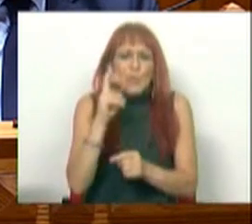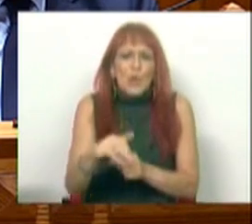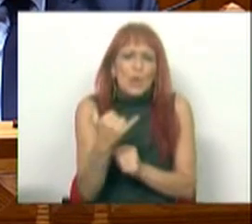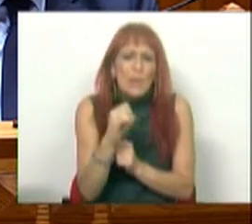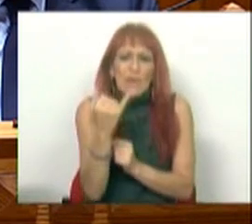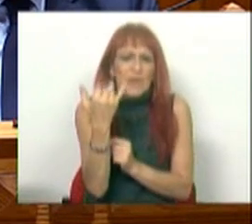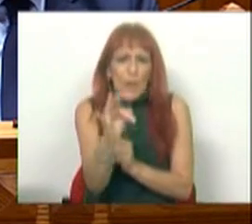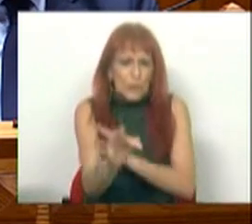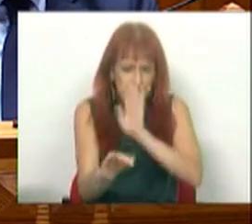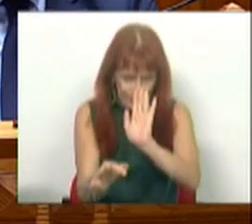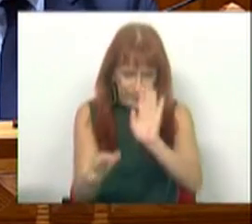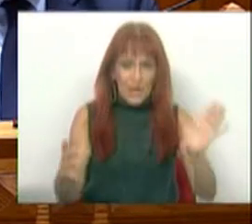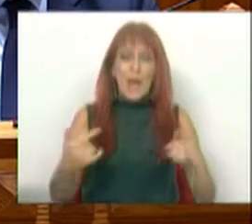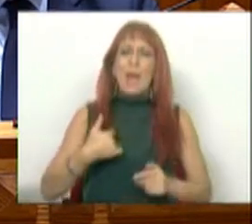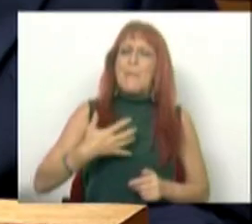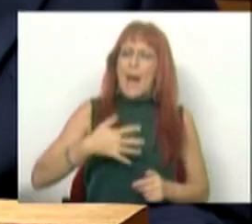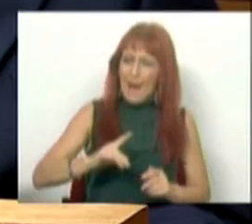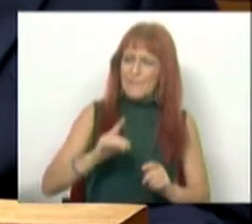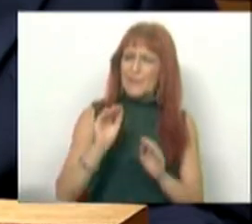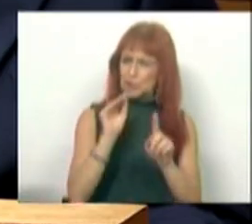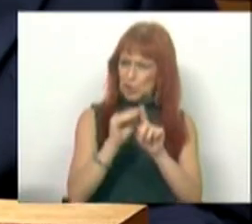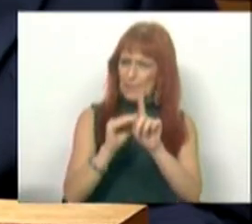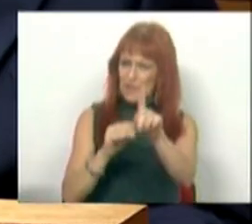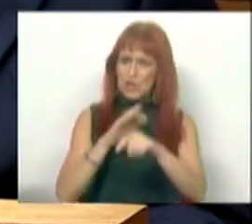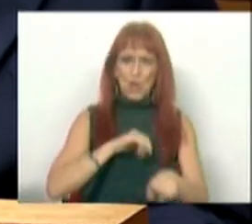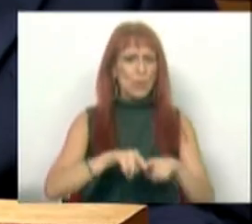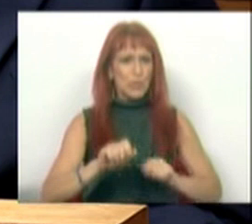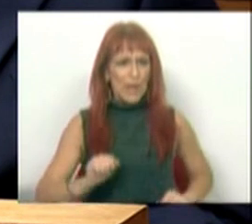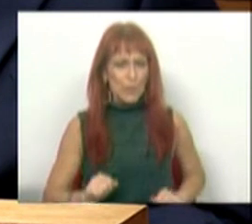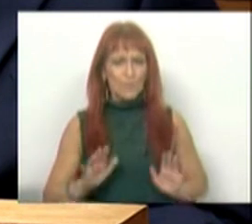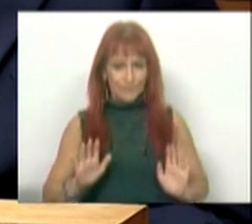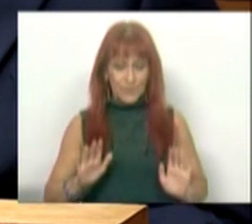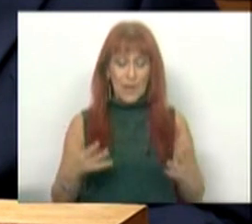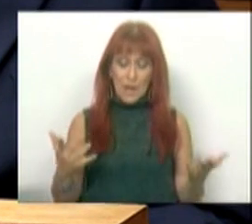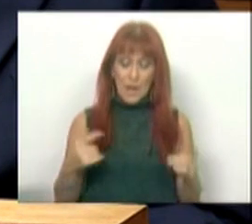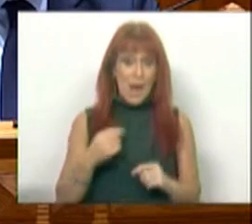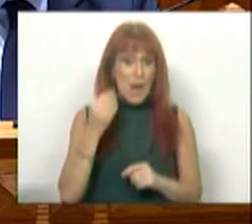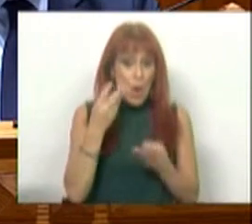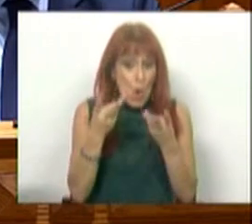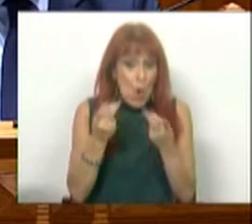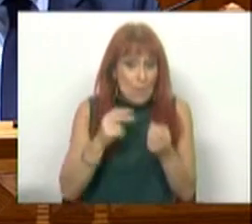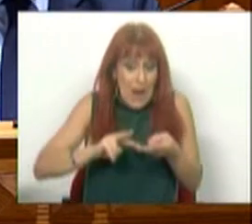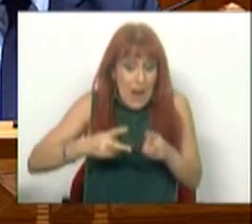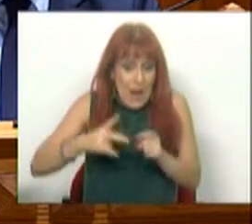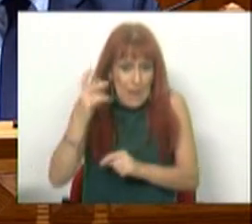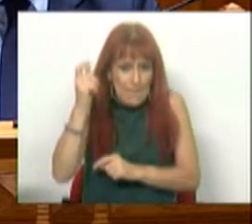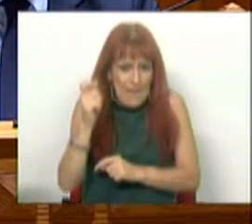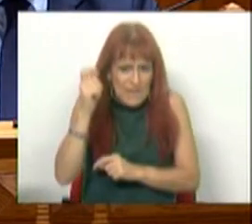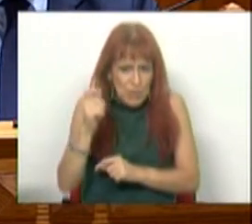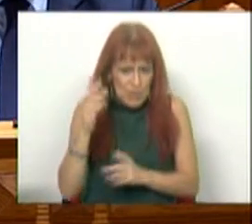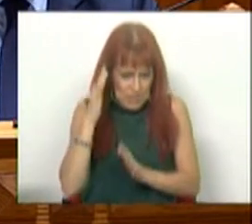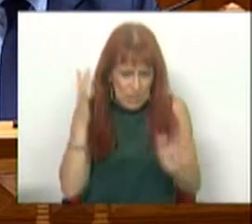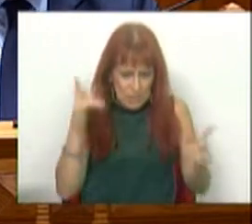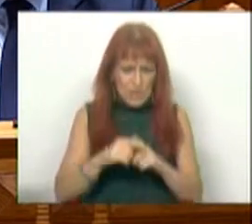em 2024. Mas eu gostaria de chamar a atenção, Sr. Deputado, que a fórmula de atualização de pensões,